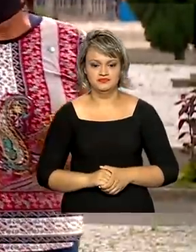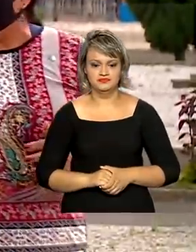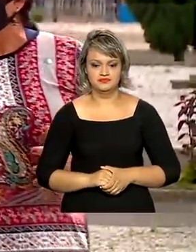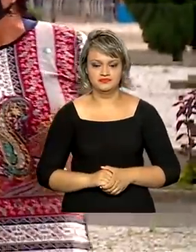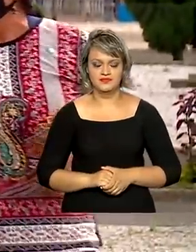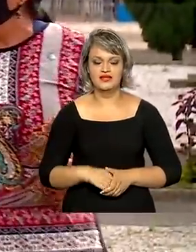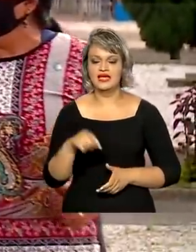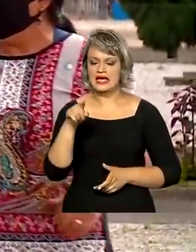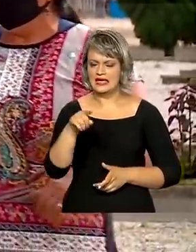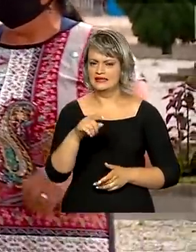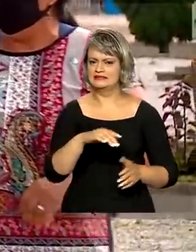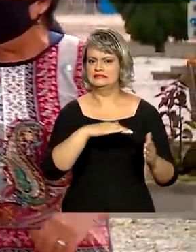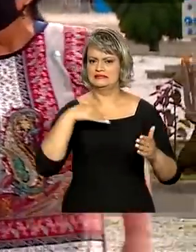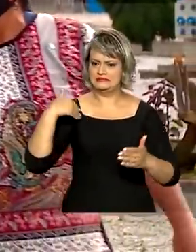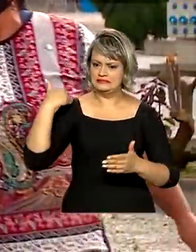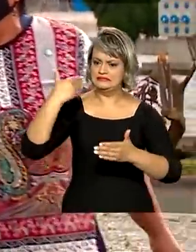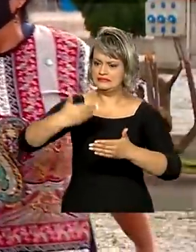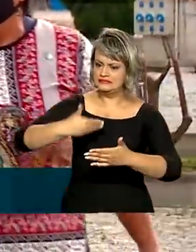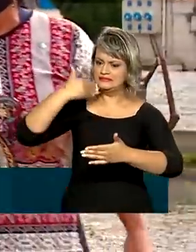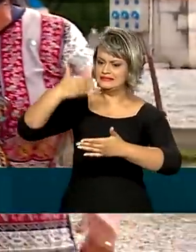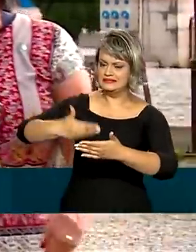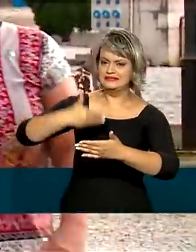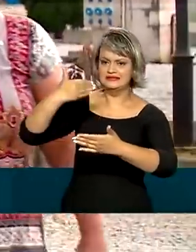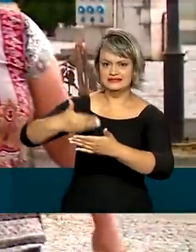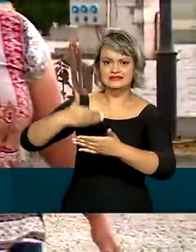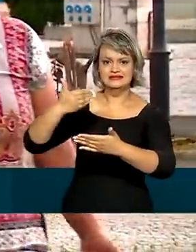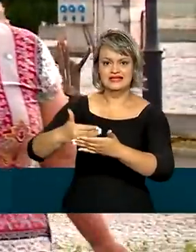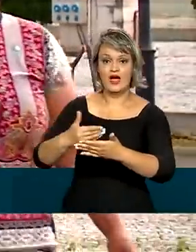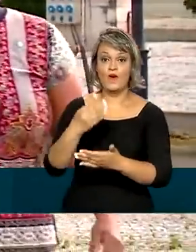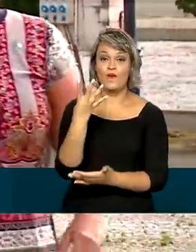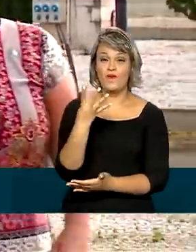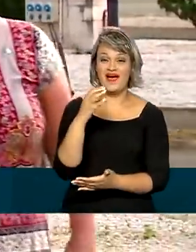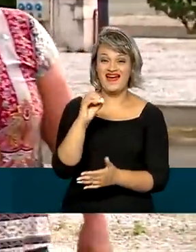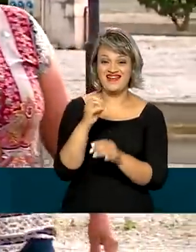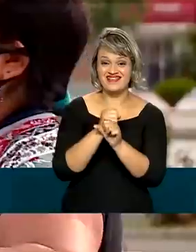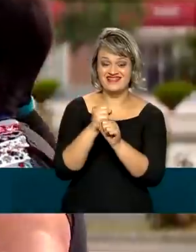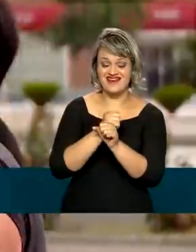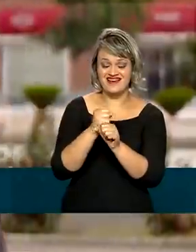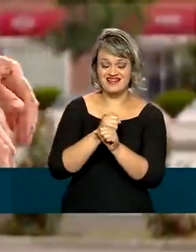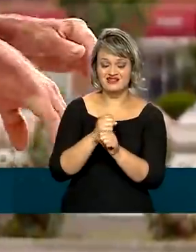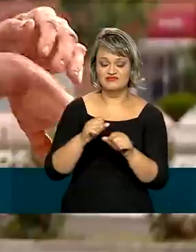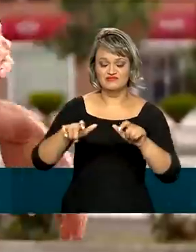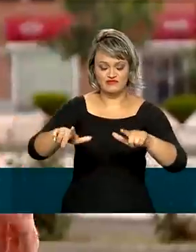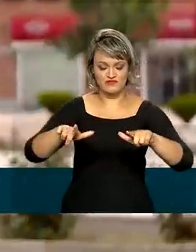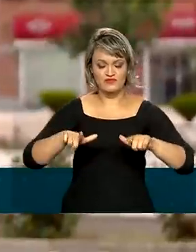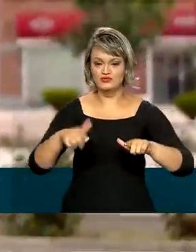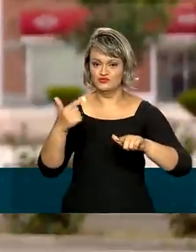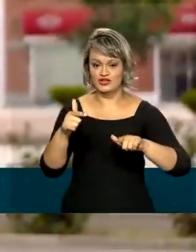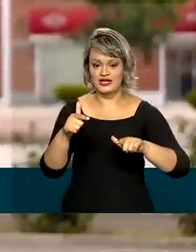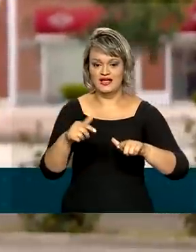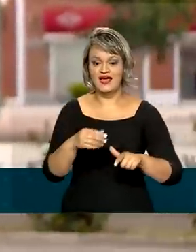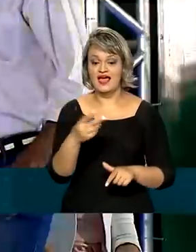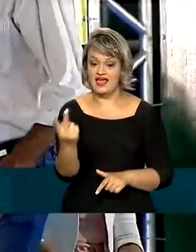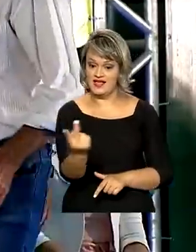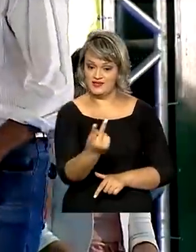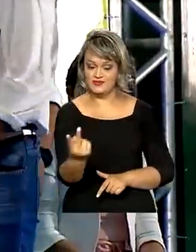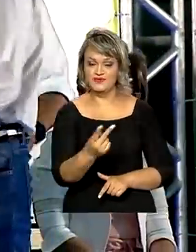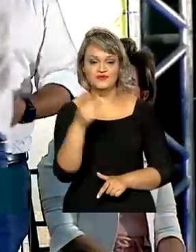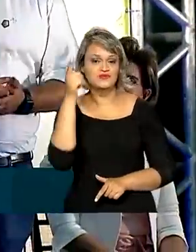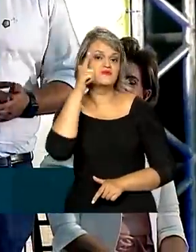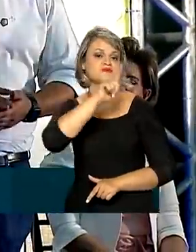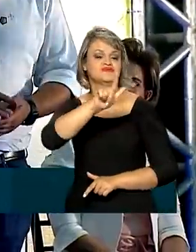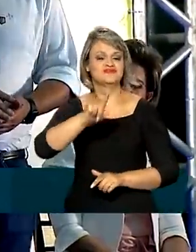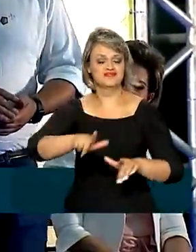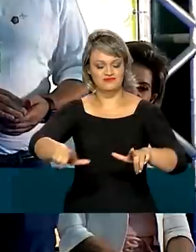Foi uma longa caminhada. Depois de 40 anos como assentados, seu Nadir e dona Antônia finalmente